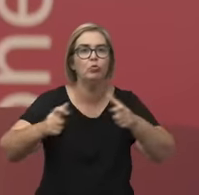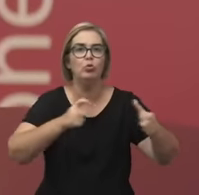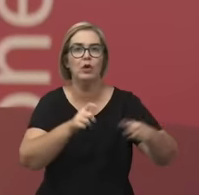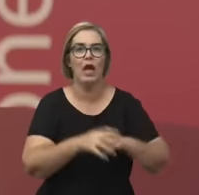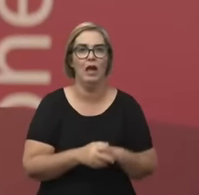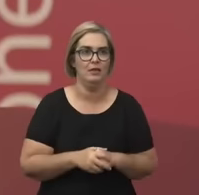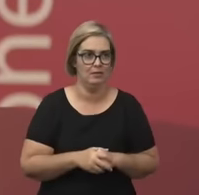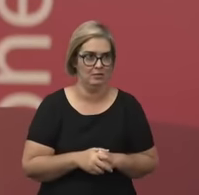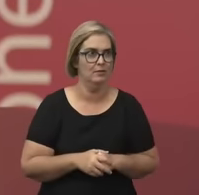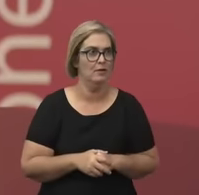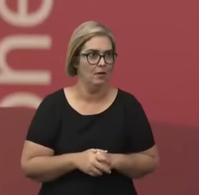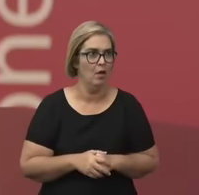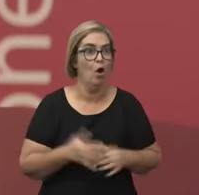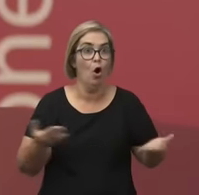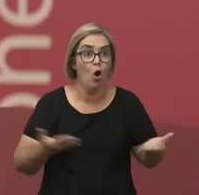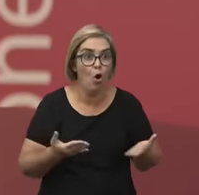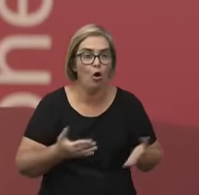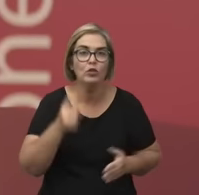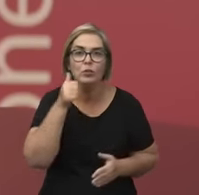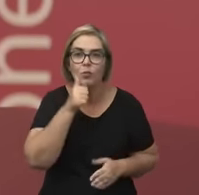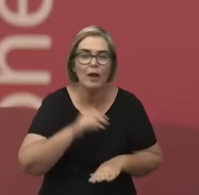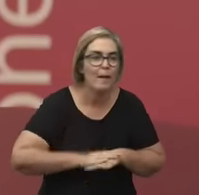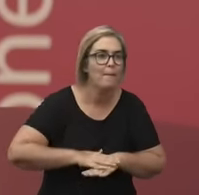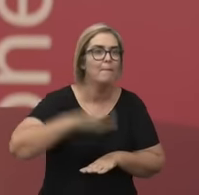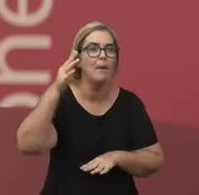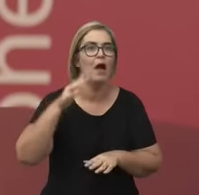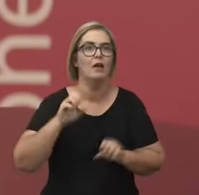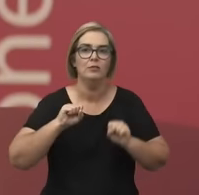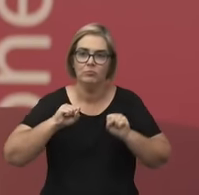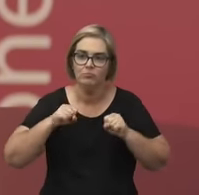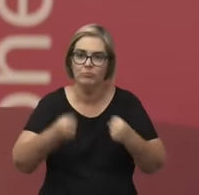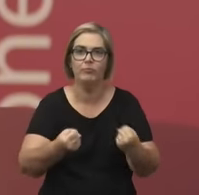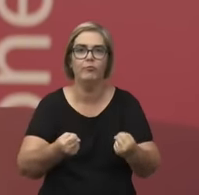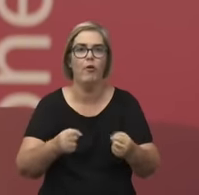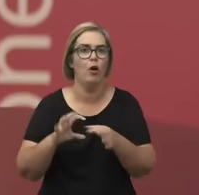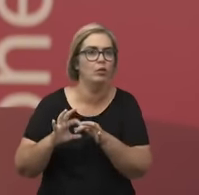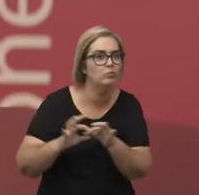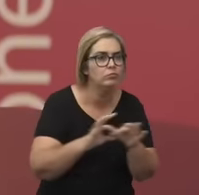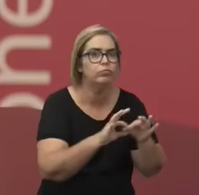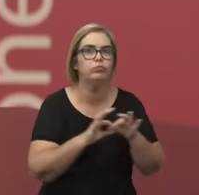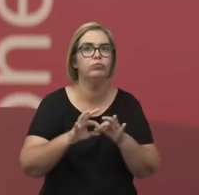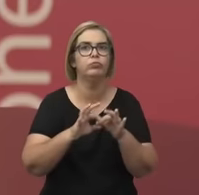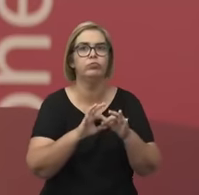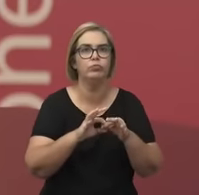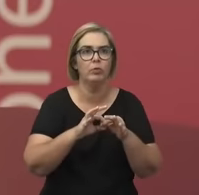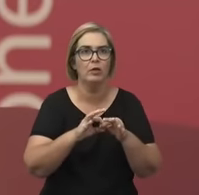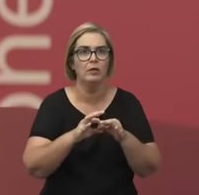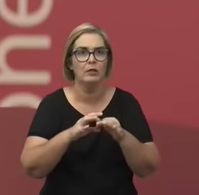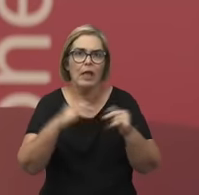coletiva, né? E a força das ideias quando elas são